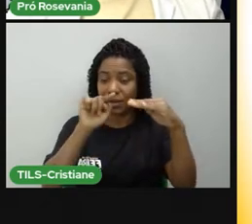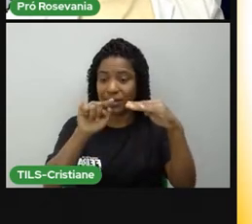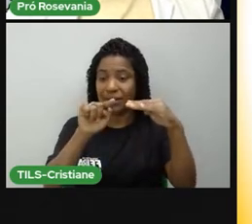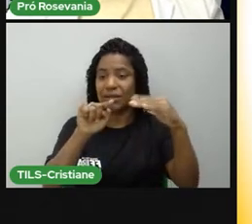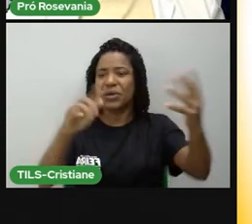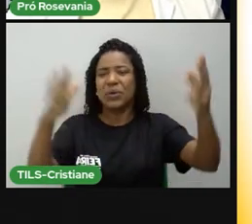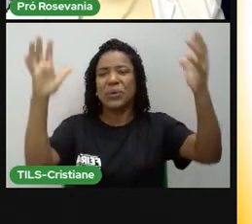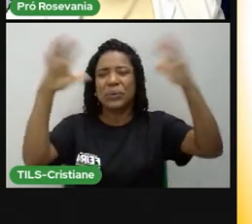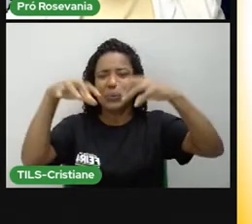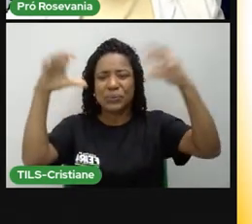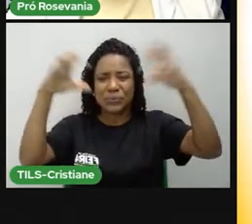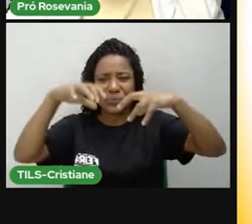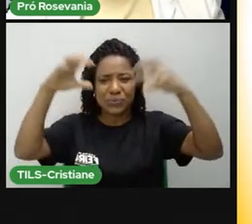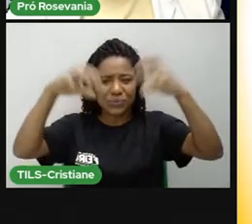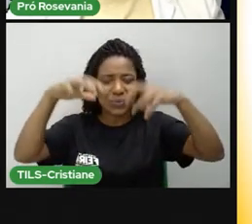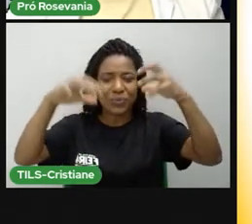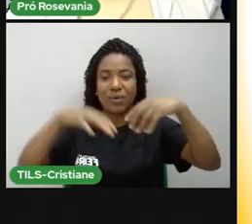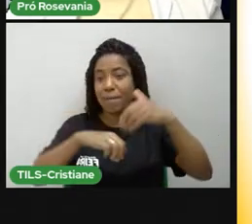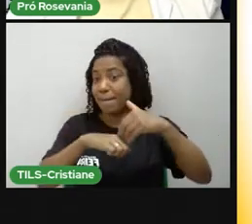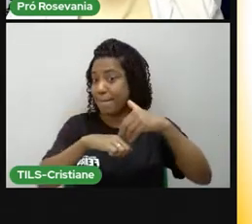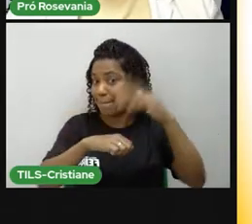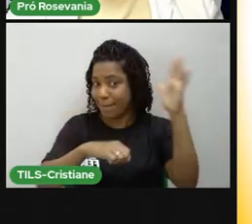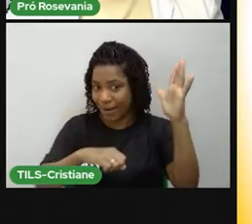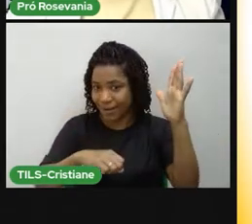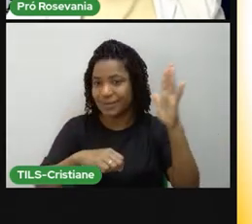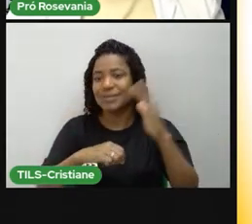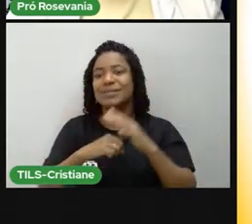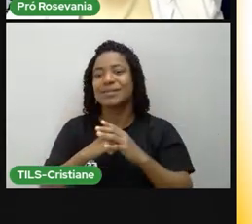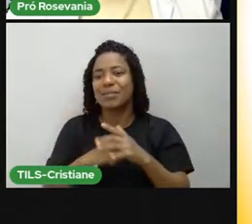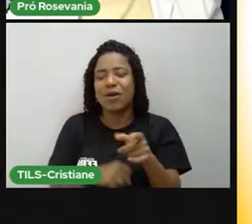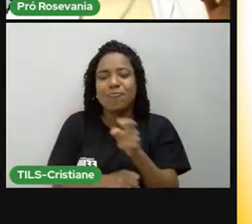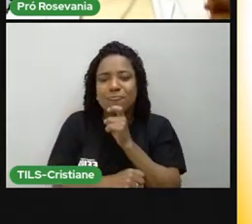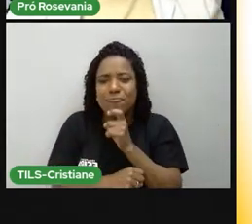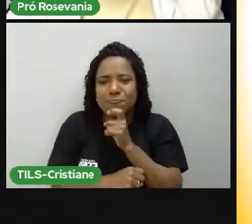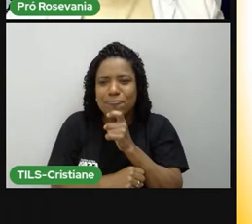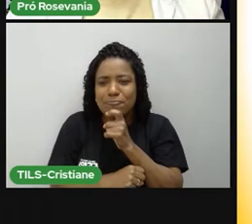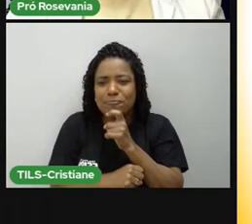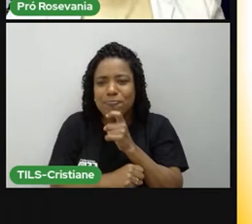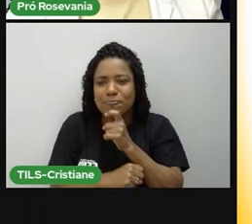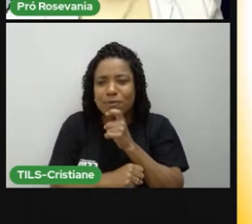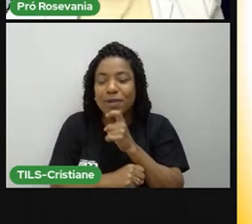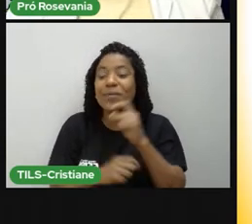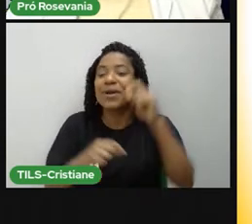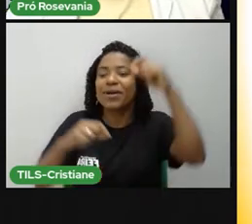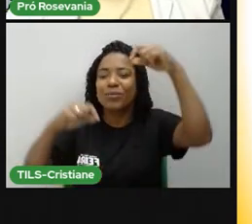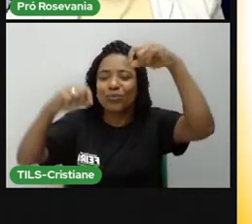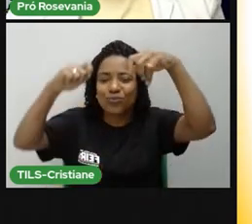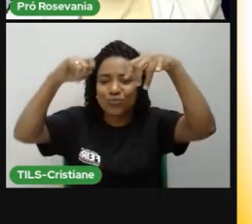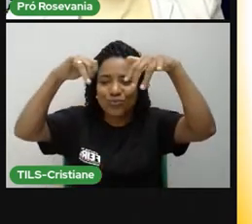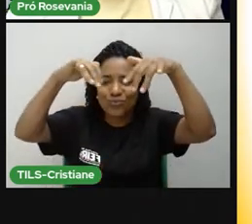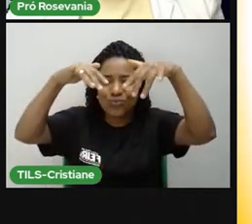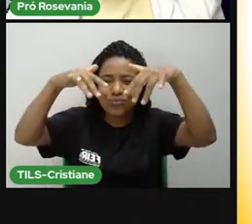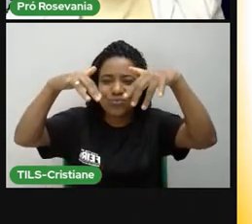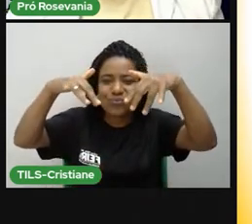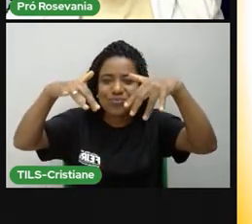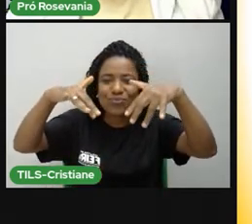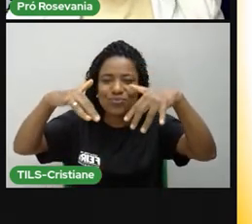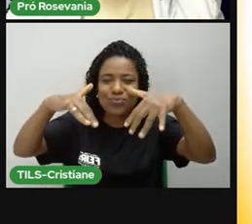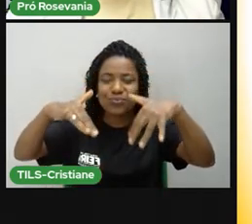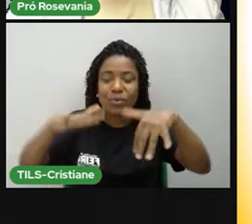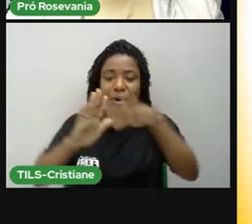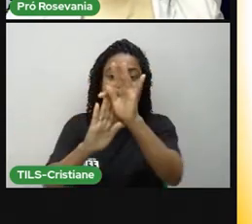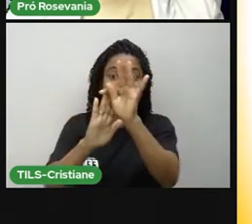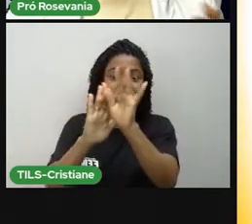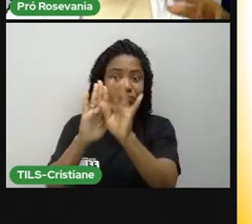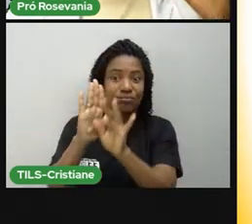inverno, para essas regiões aqui, neve, muita neve, temperatura muito baixa, para a gente da região tropical